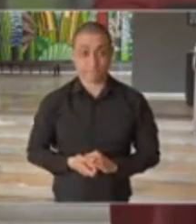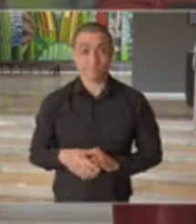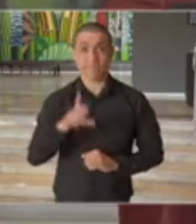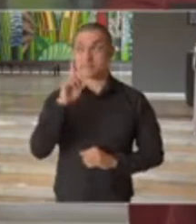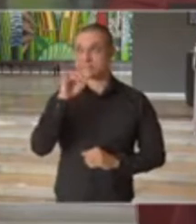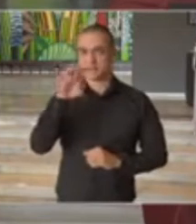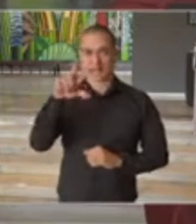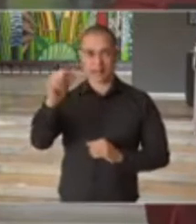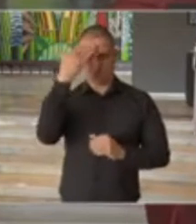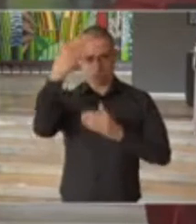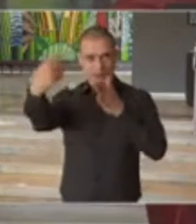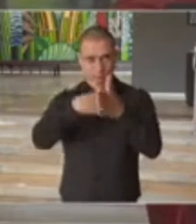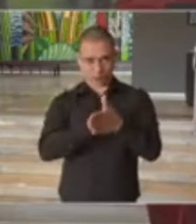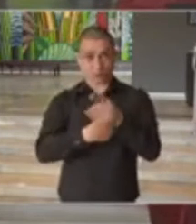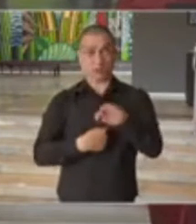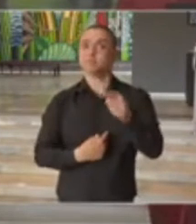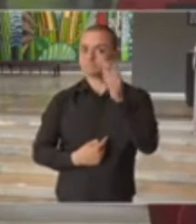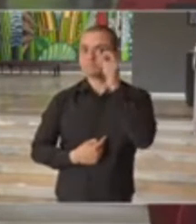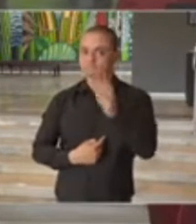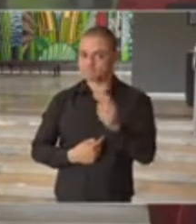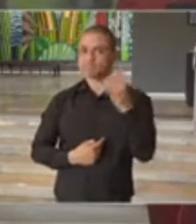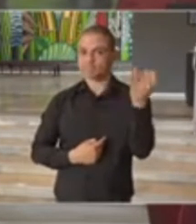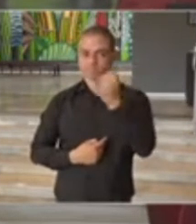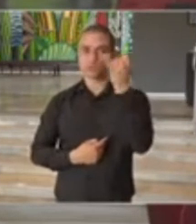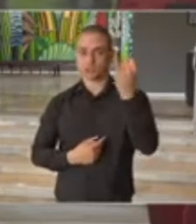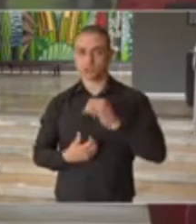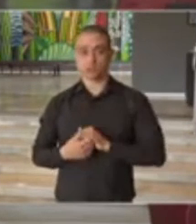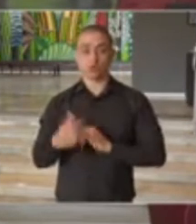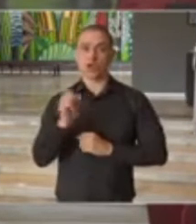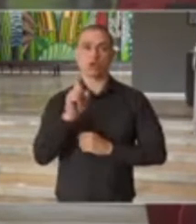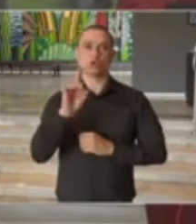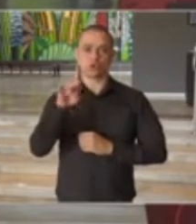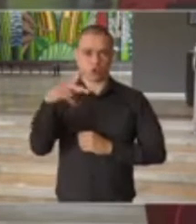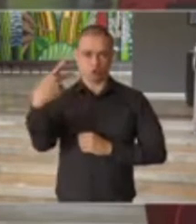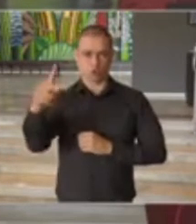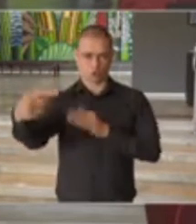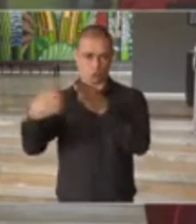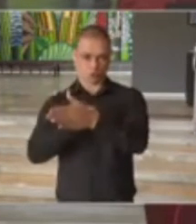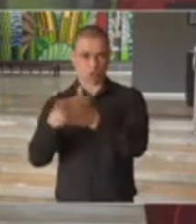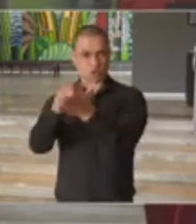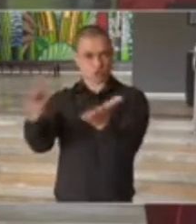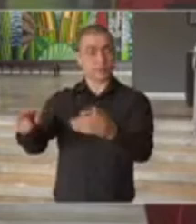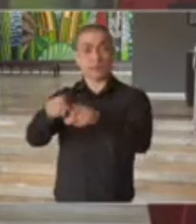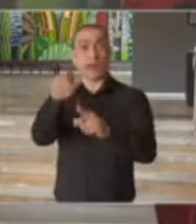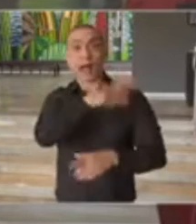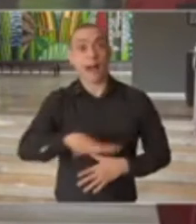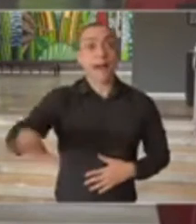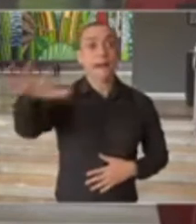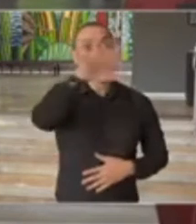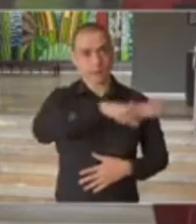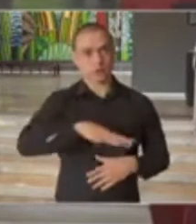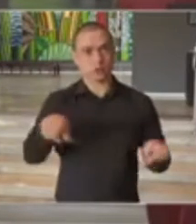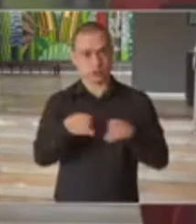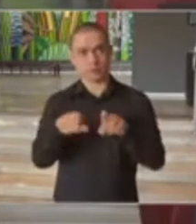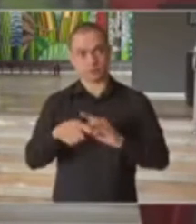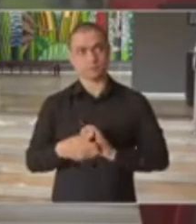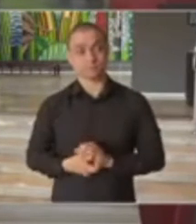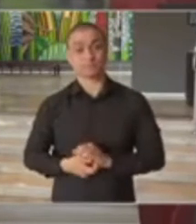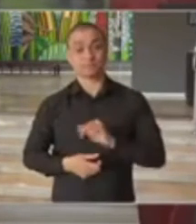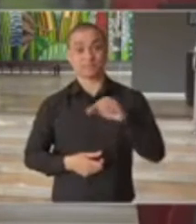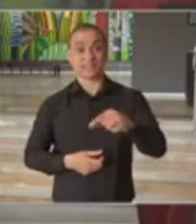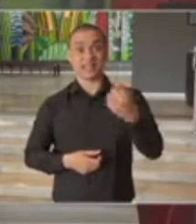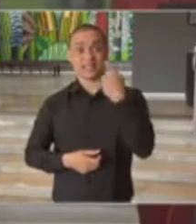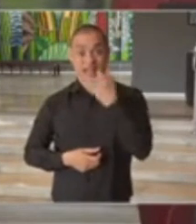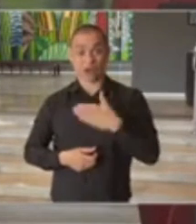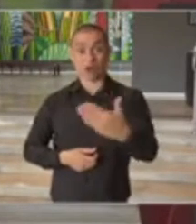Daniela, obrigado pela pergunta. Ela é muito pertinente, não só por sua parte, como jornalista, como também das pessoas que indagam. Nesta